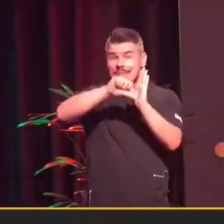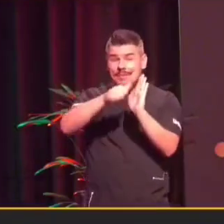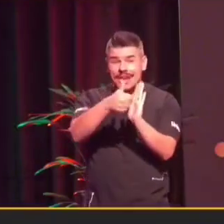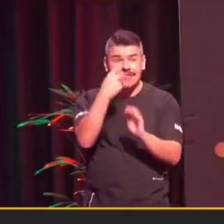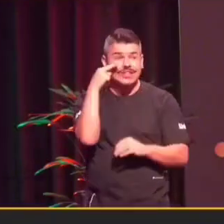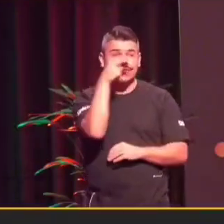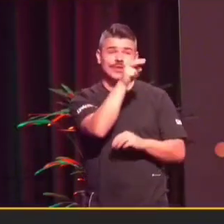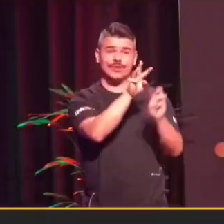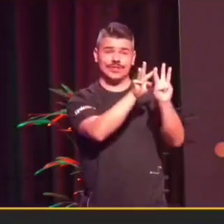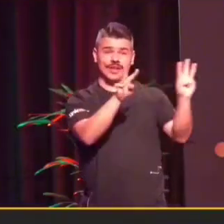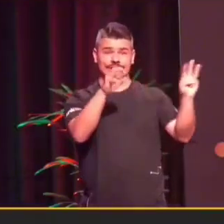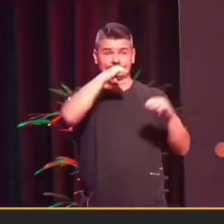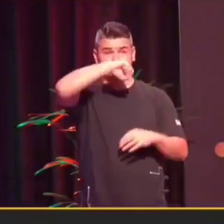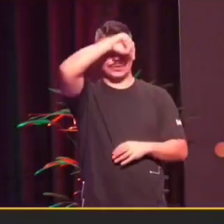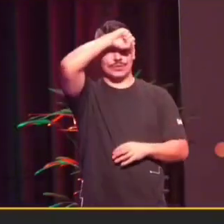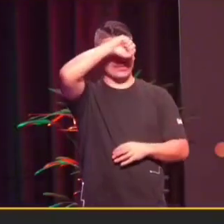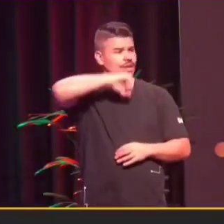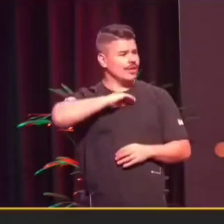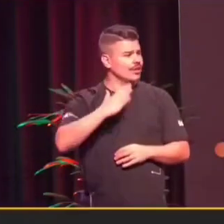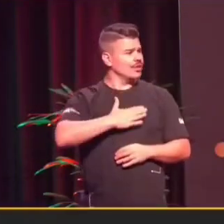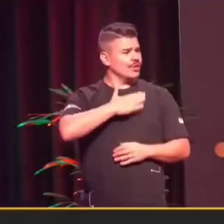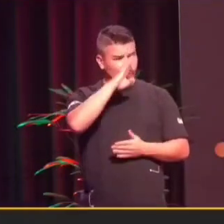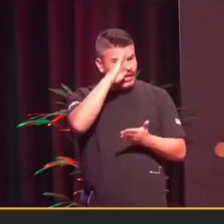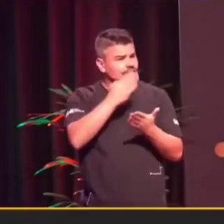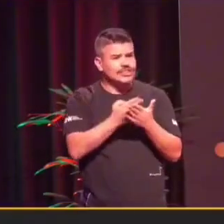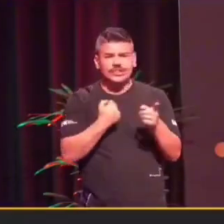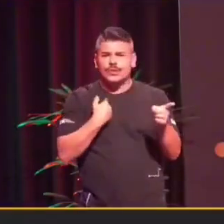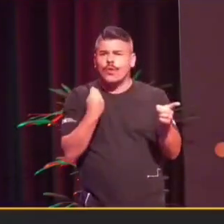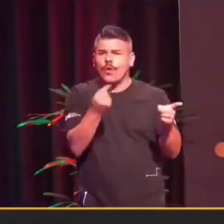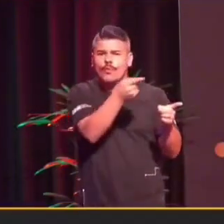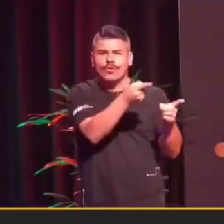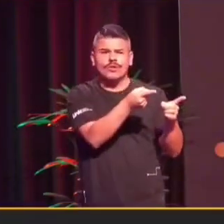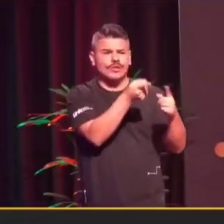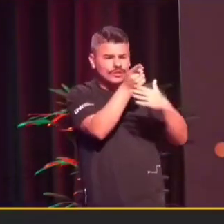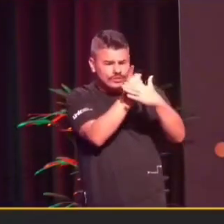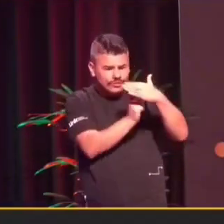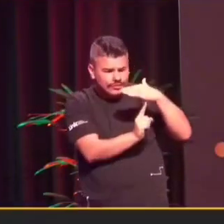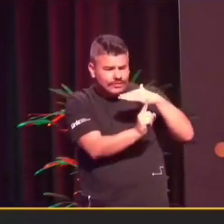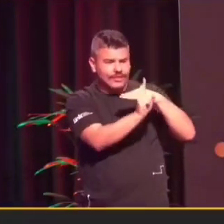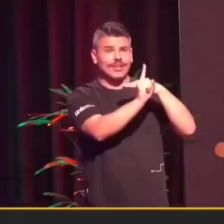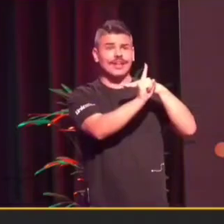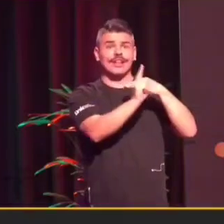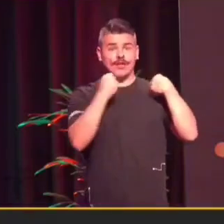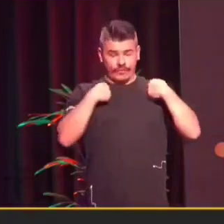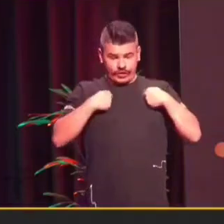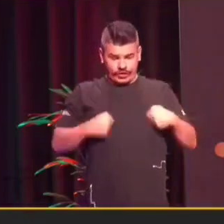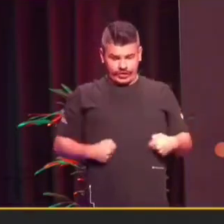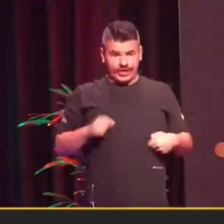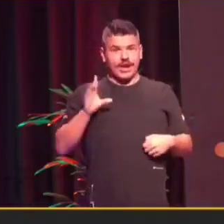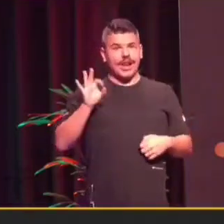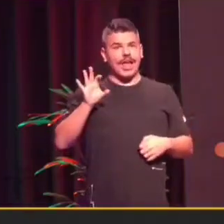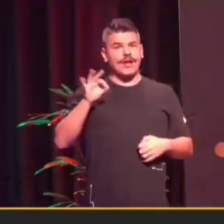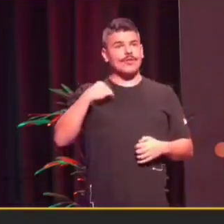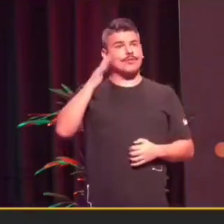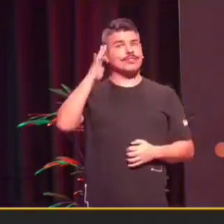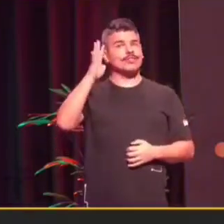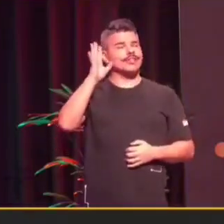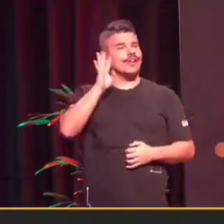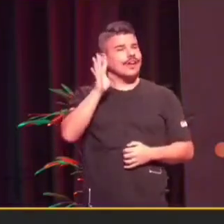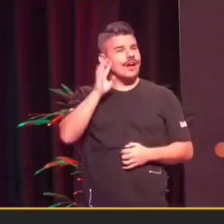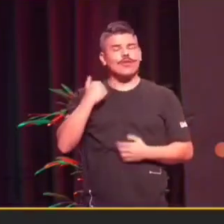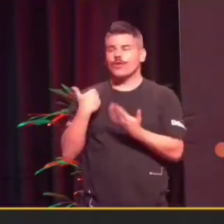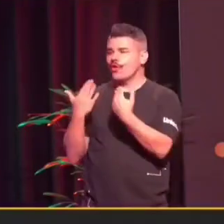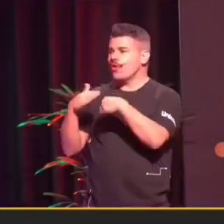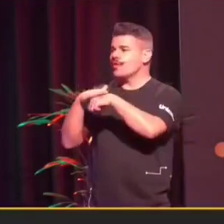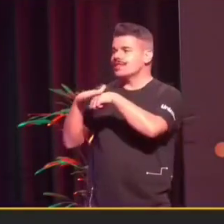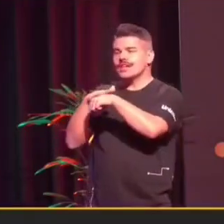Eu falei, caramba, que negócio legal. Se esse bonequinho aqui vestisse a camisa da Claro, ia ser muito legal. Numa reunião com a